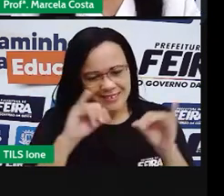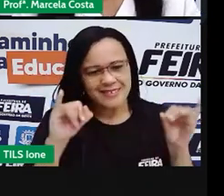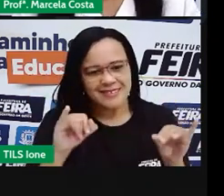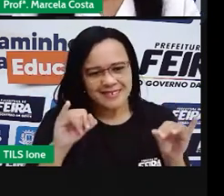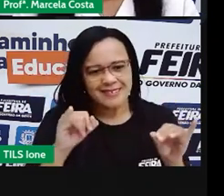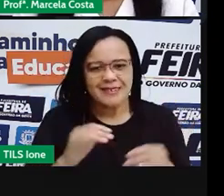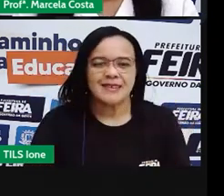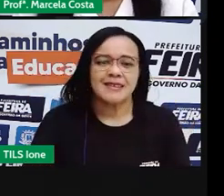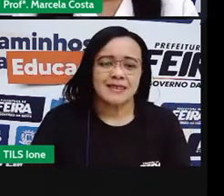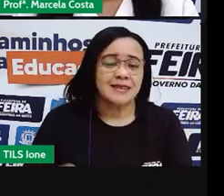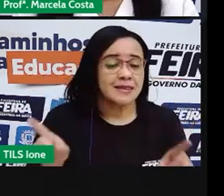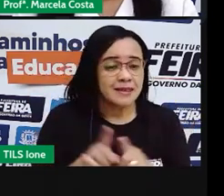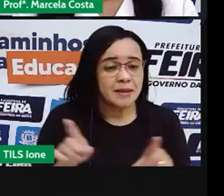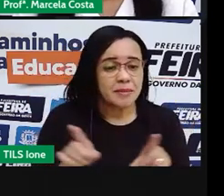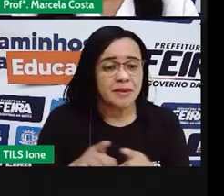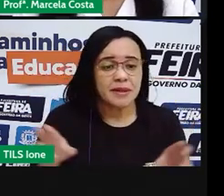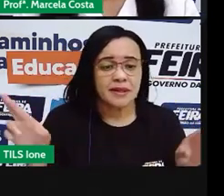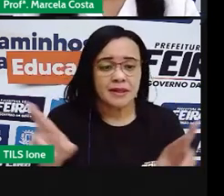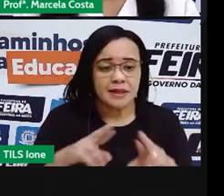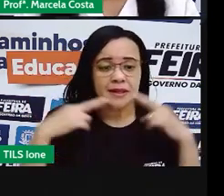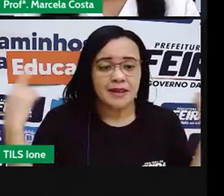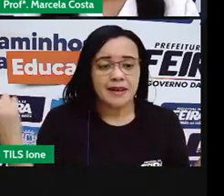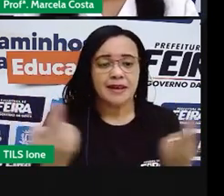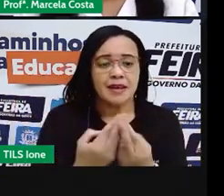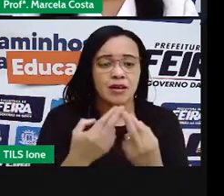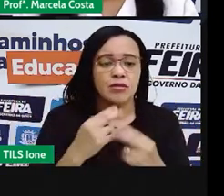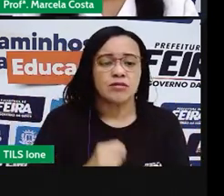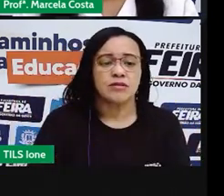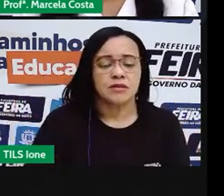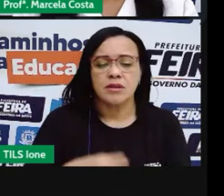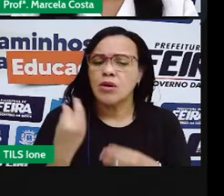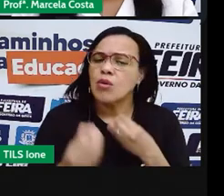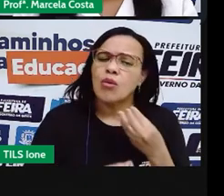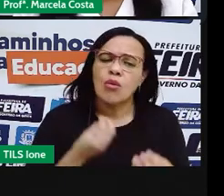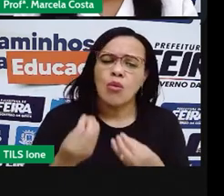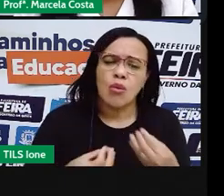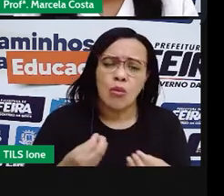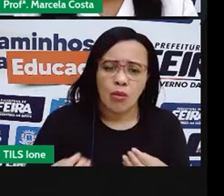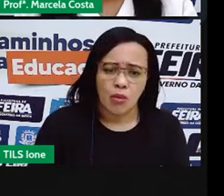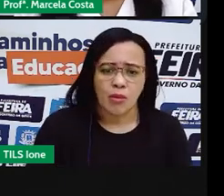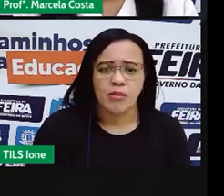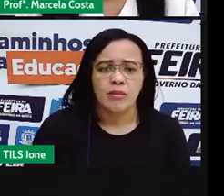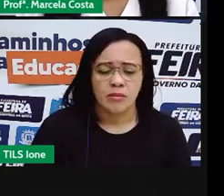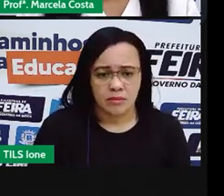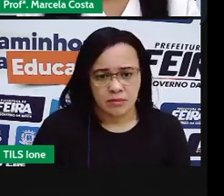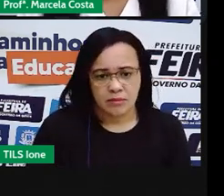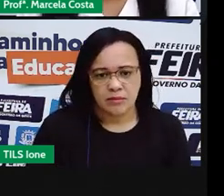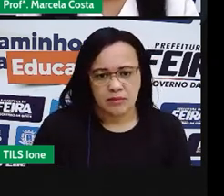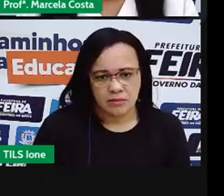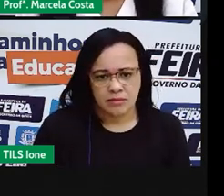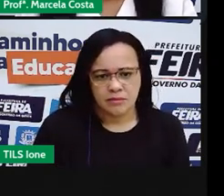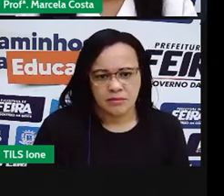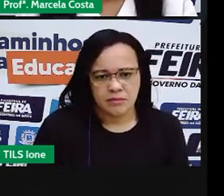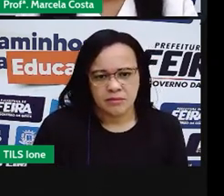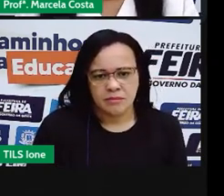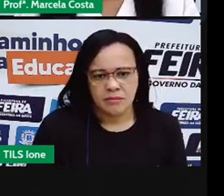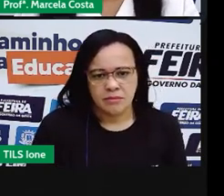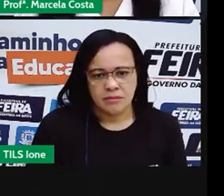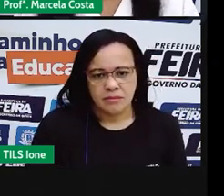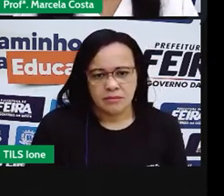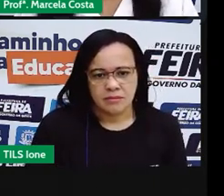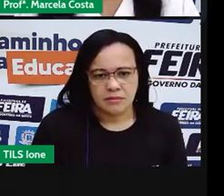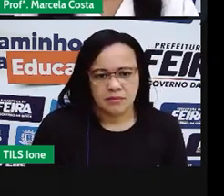Mas, no mundo online, é importante deixar o microfone fechado quando a pessoa for falar,